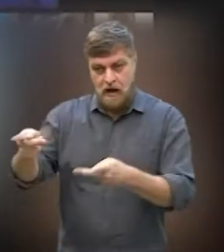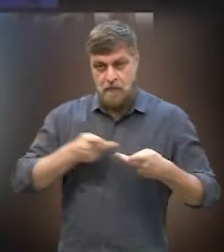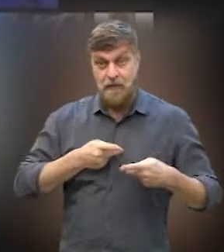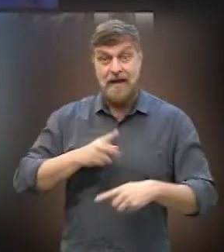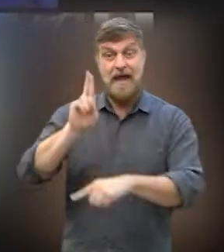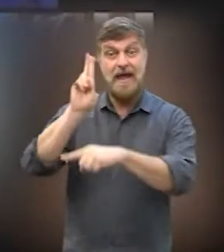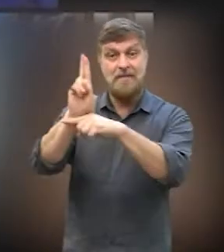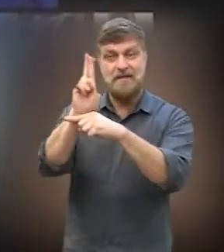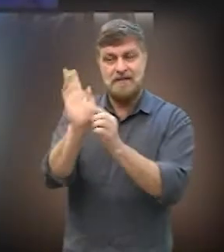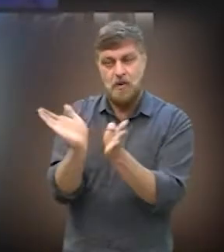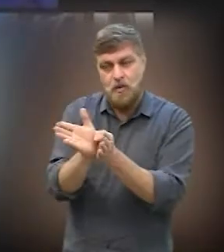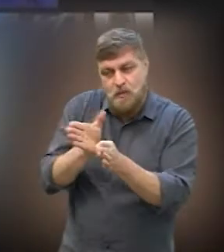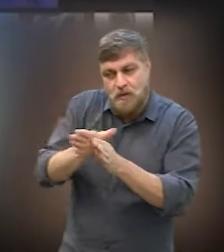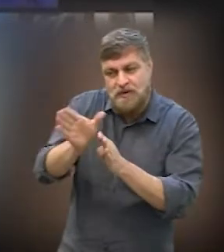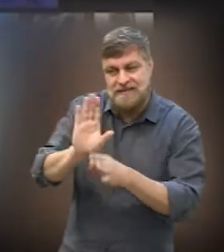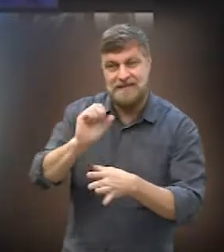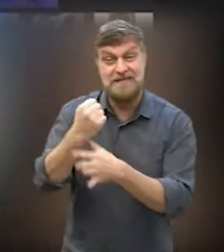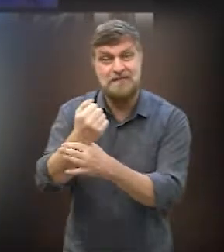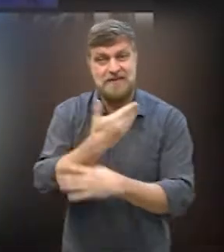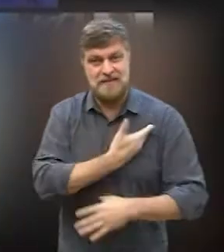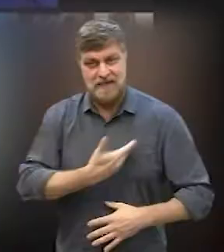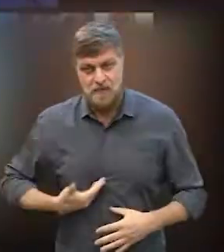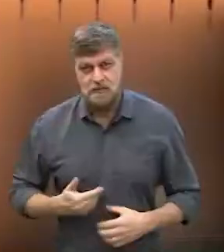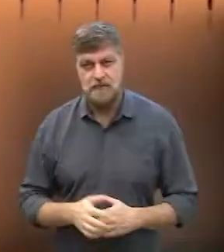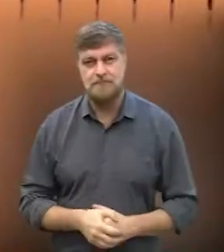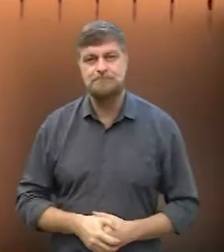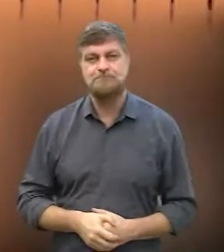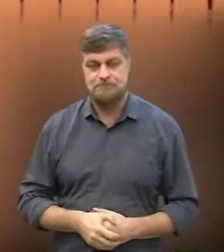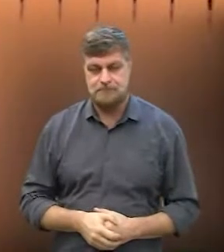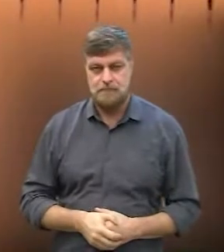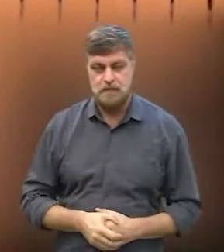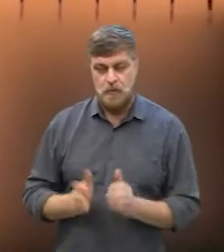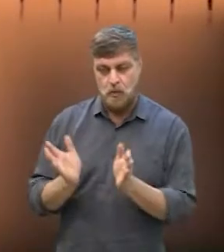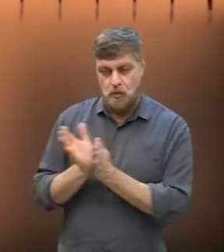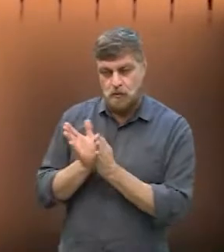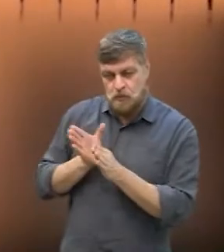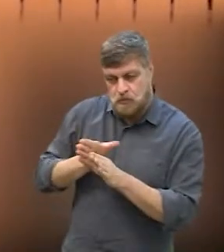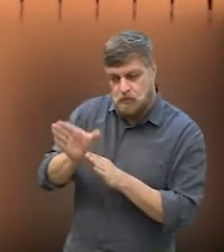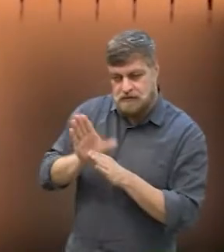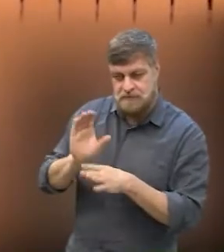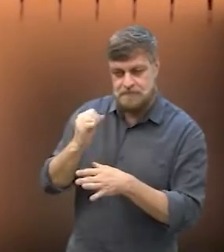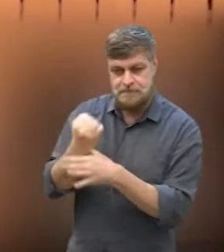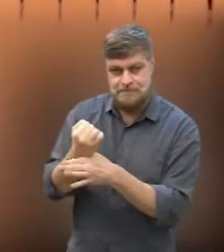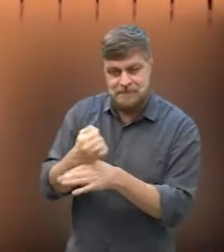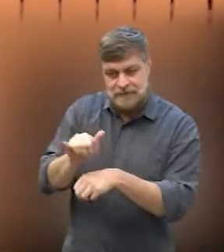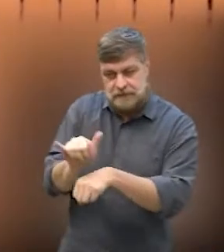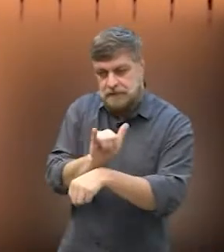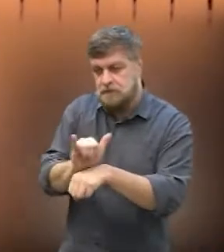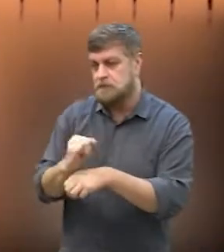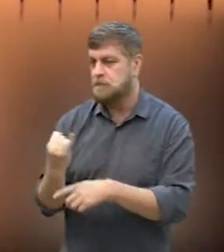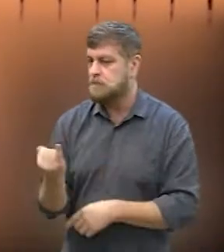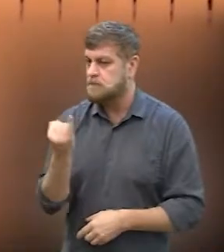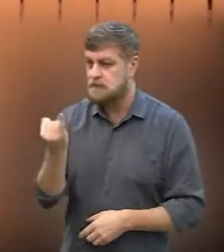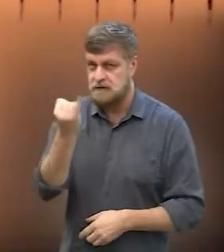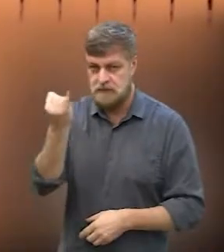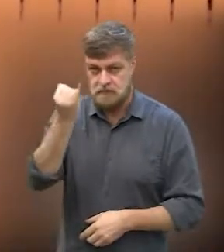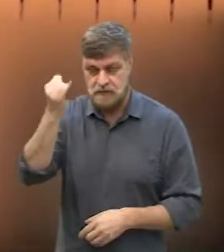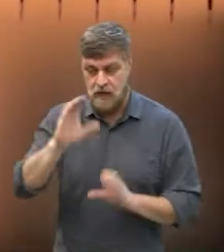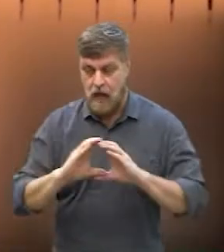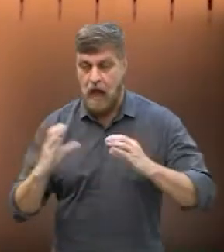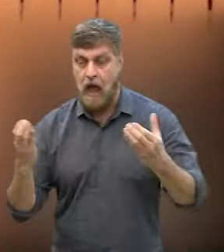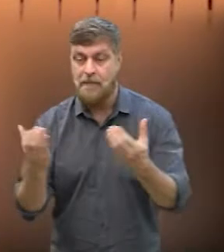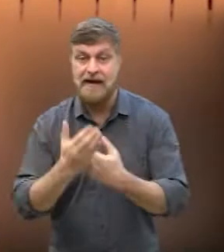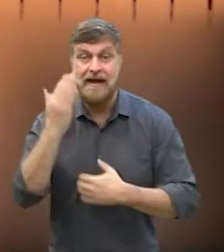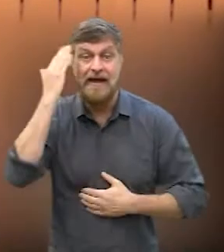representantes do Conselho Municipal de Segurança Pública. O Conselho vem sendo uma forma muito importante da